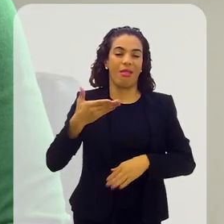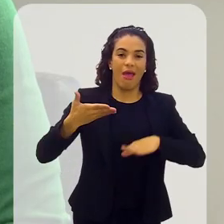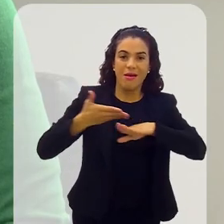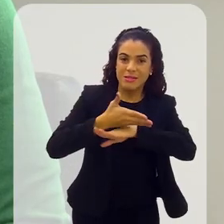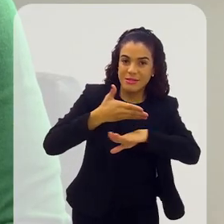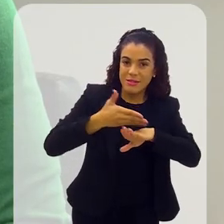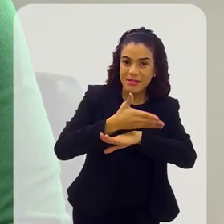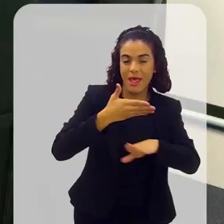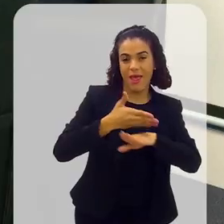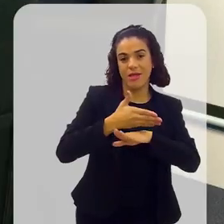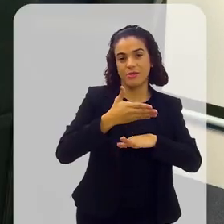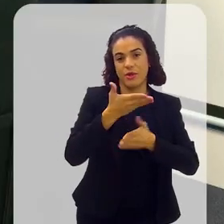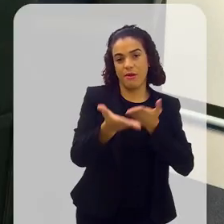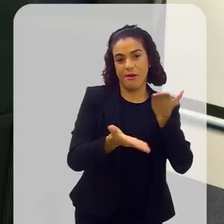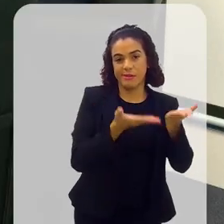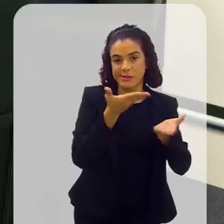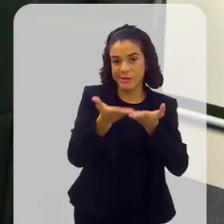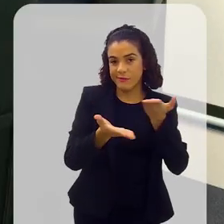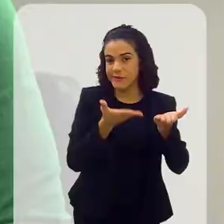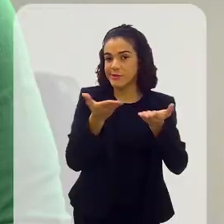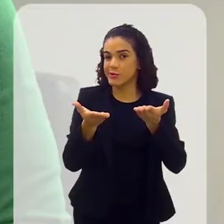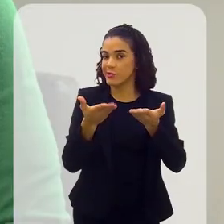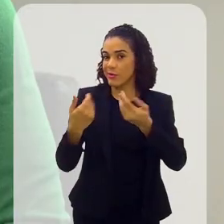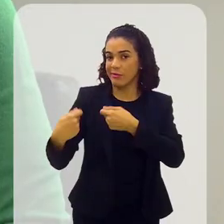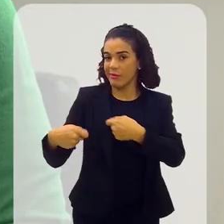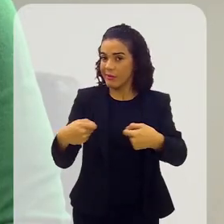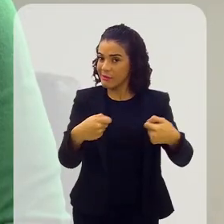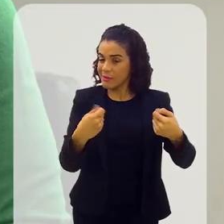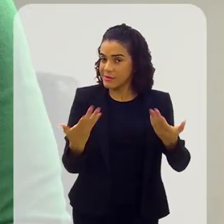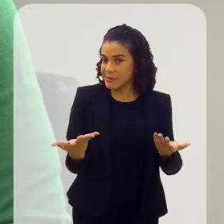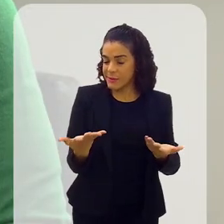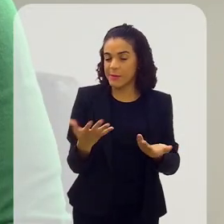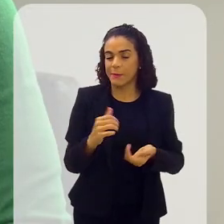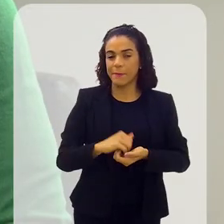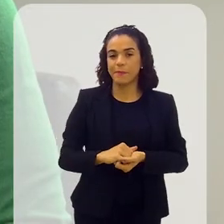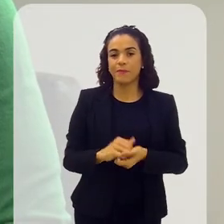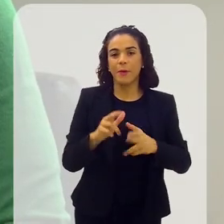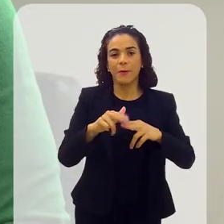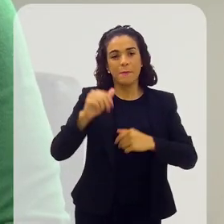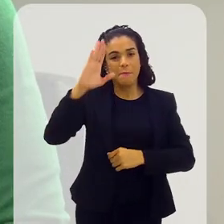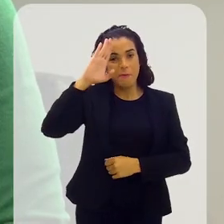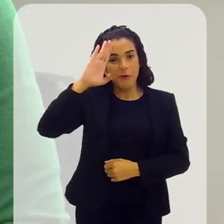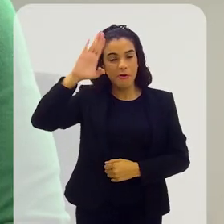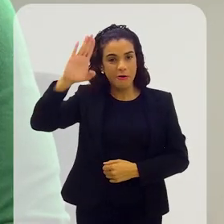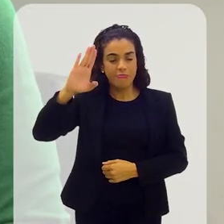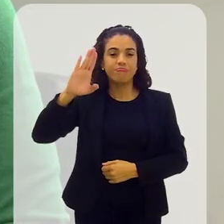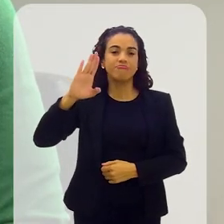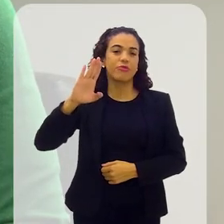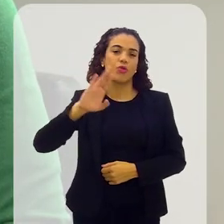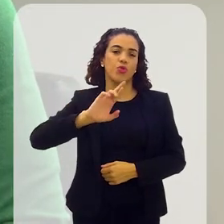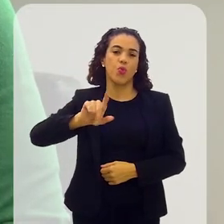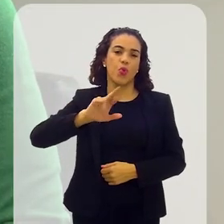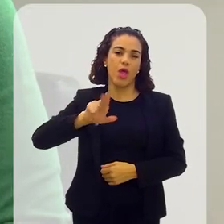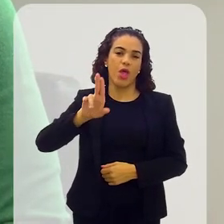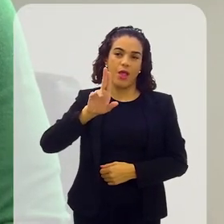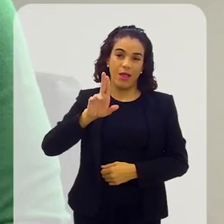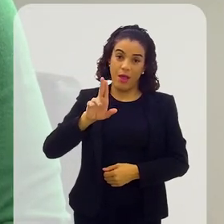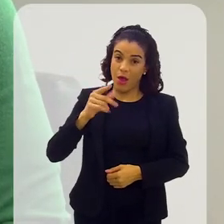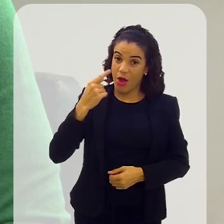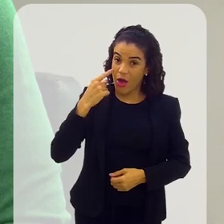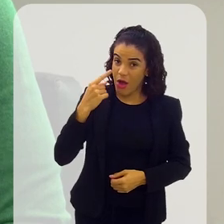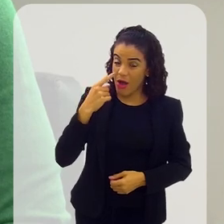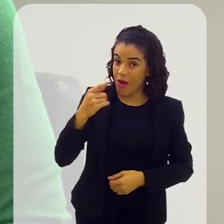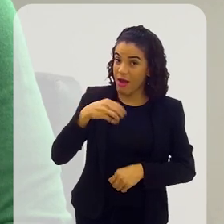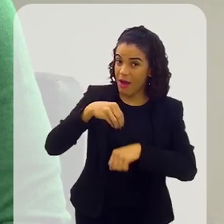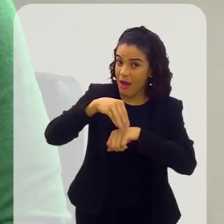possam ter acesso aos serviços dos quais elas necessitam. Então, primordialmente, que não é o